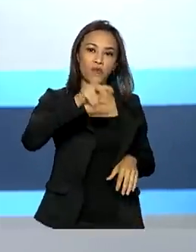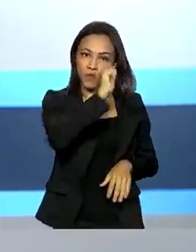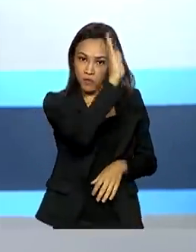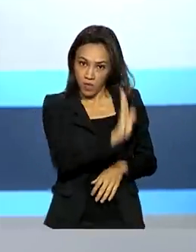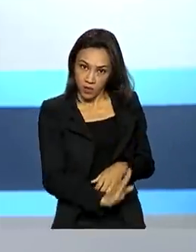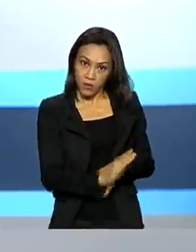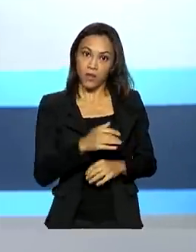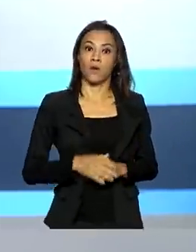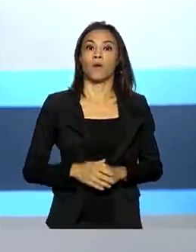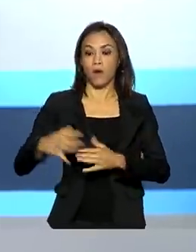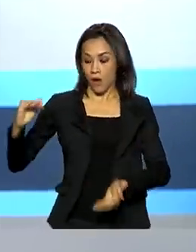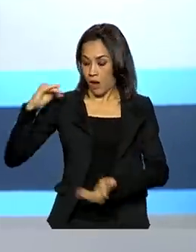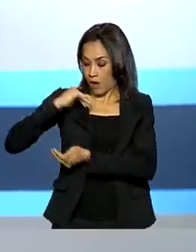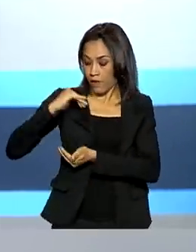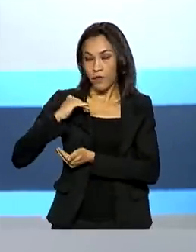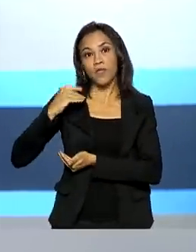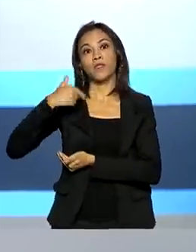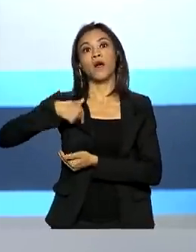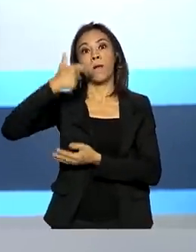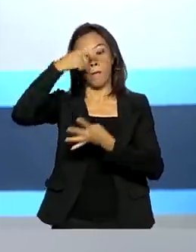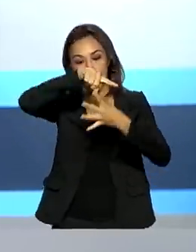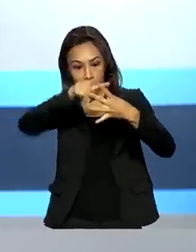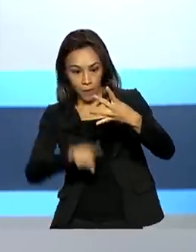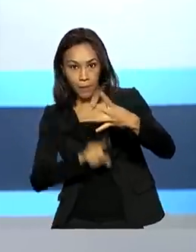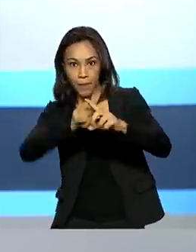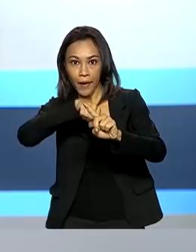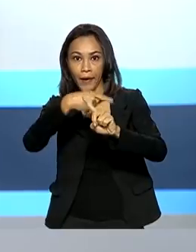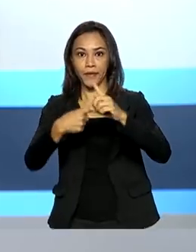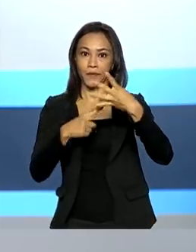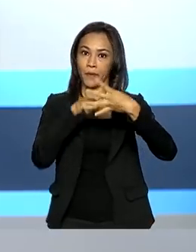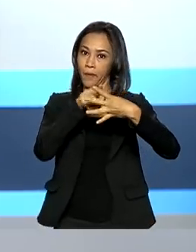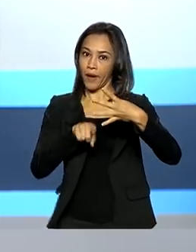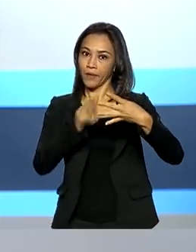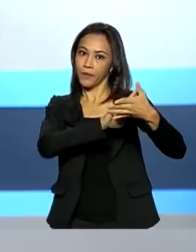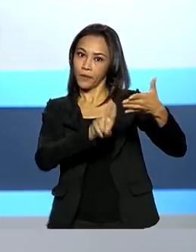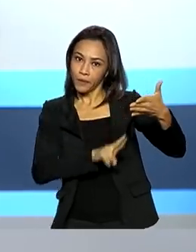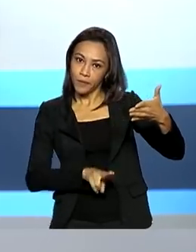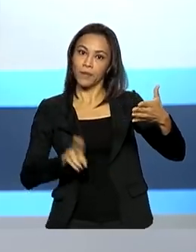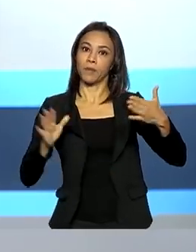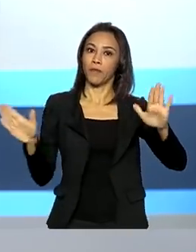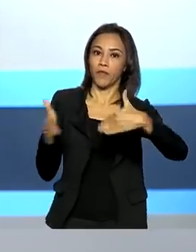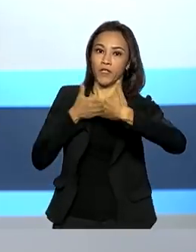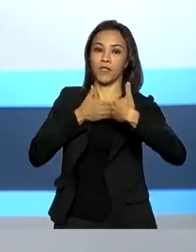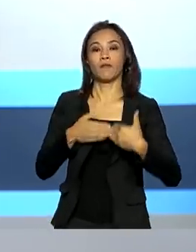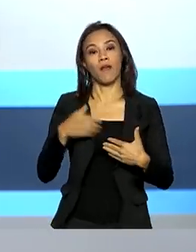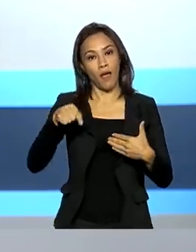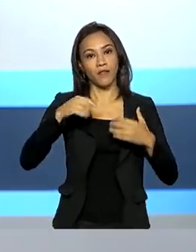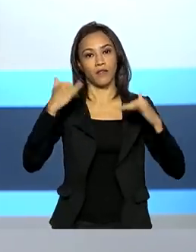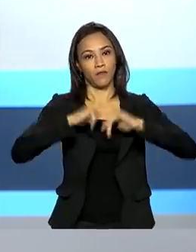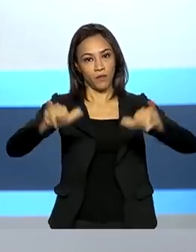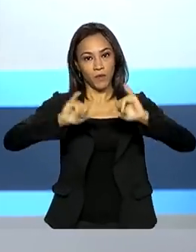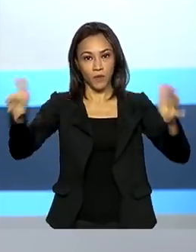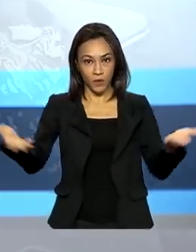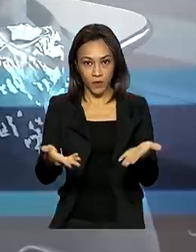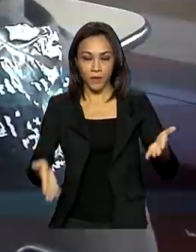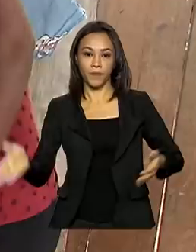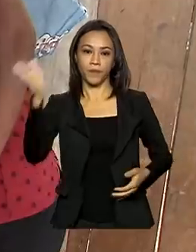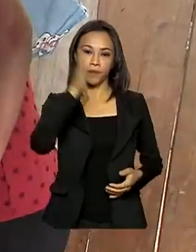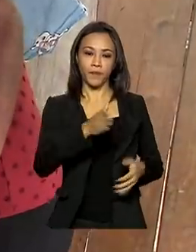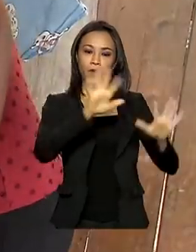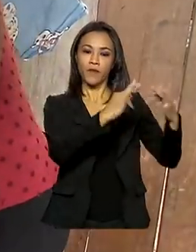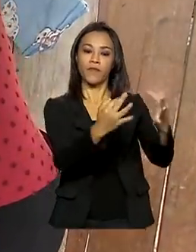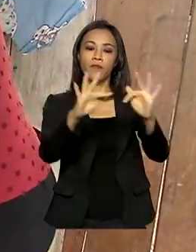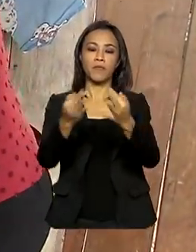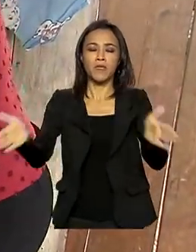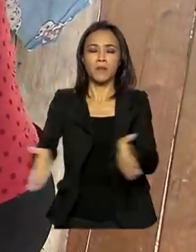Anvisa recomendou outras quatro nações na lista. Esse é um dos destaques de hoje e veja tá ainda. Famílias de baixa